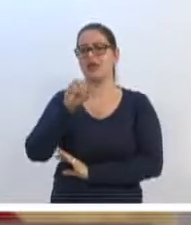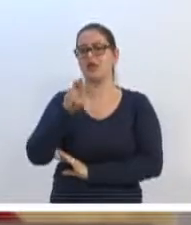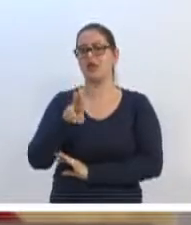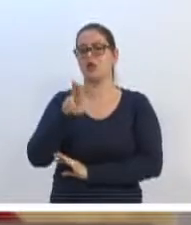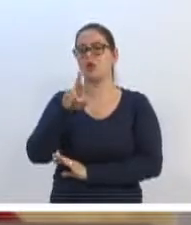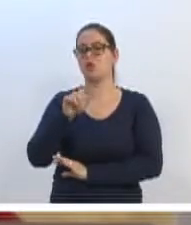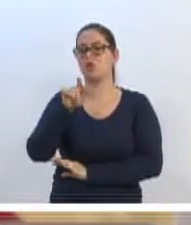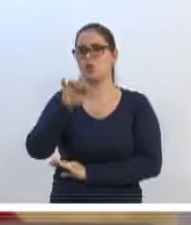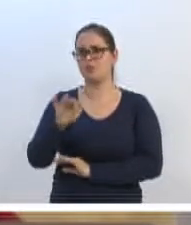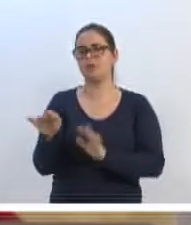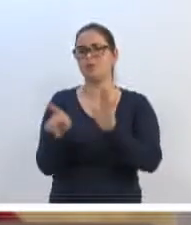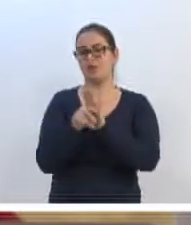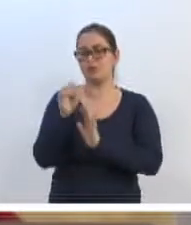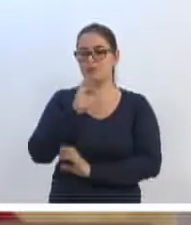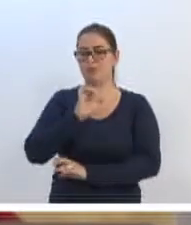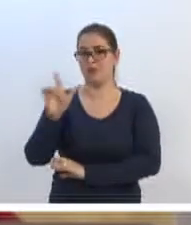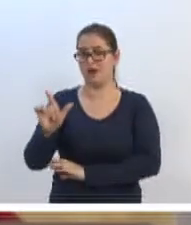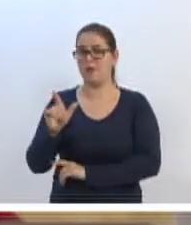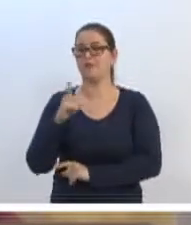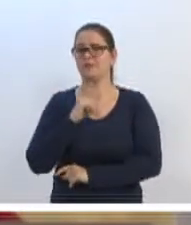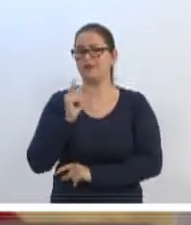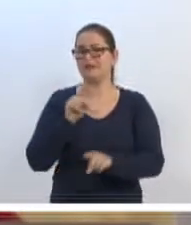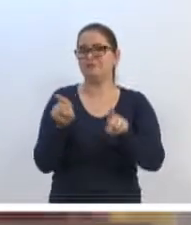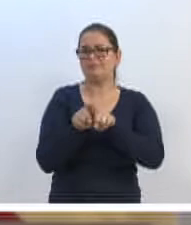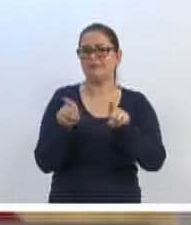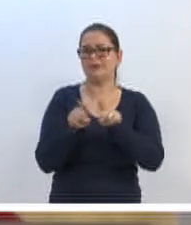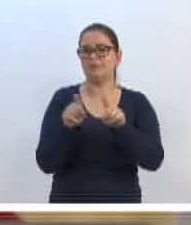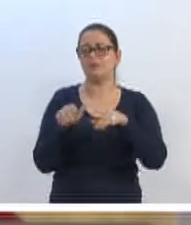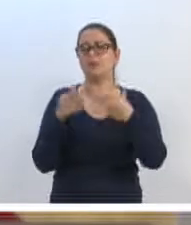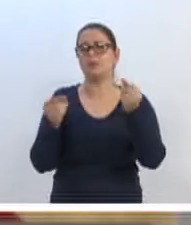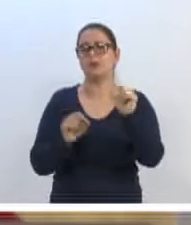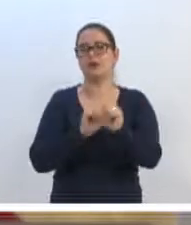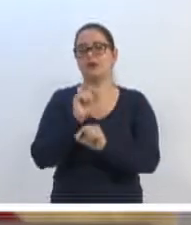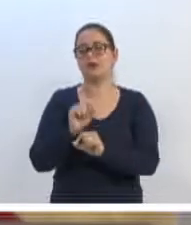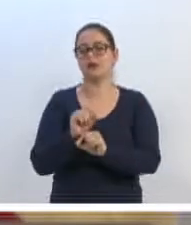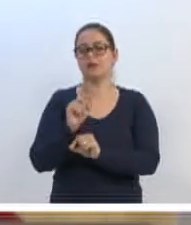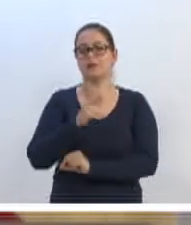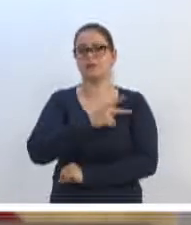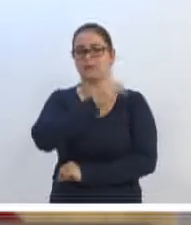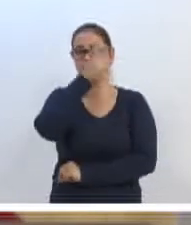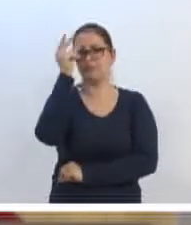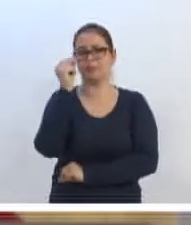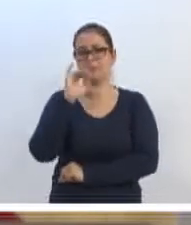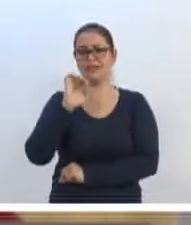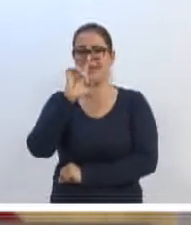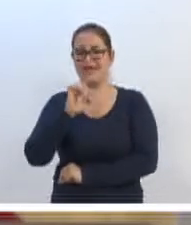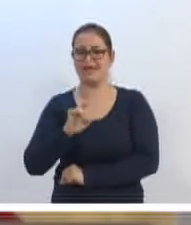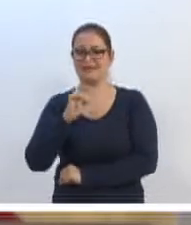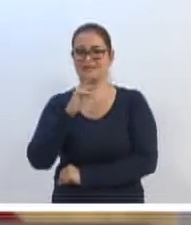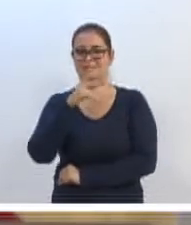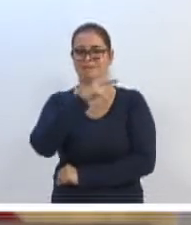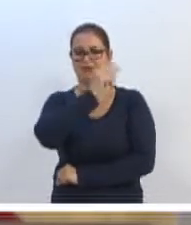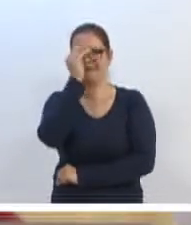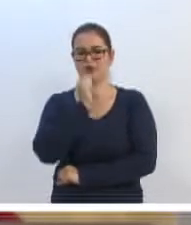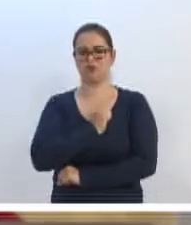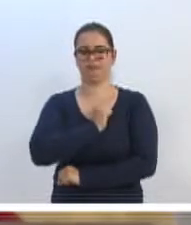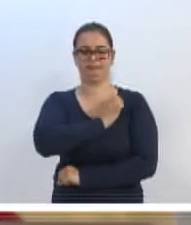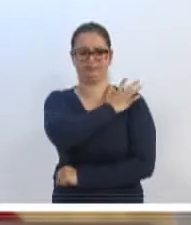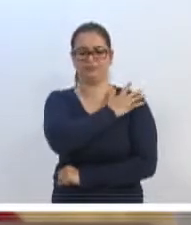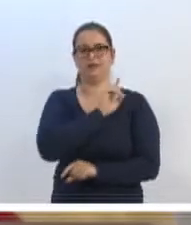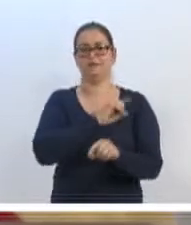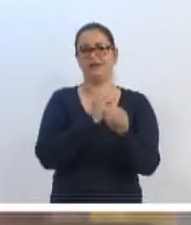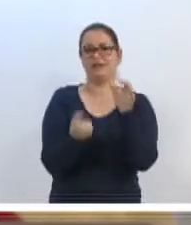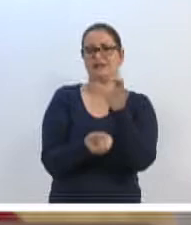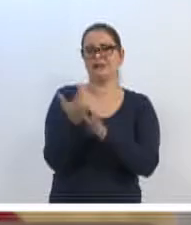e eu tenho certeza que, através tanto do então ex-prefeito Napoleão Bernardes, quanto da criação da